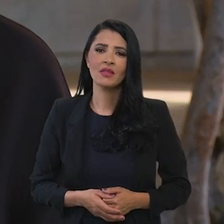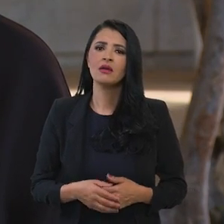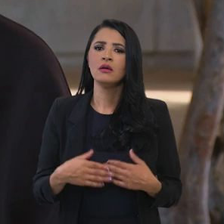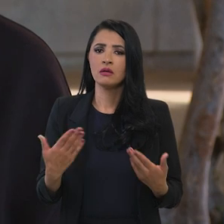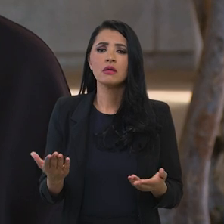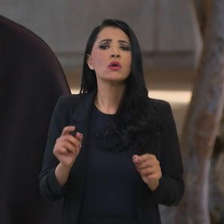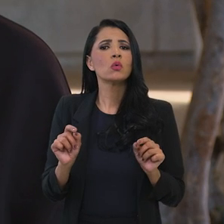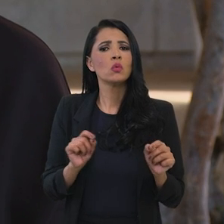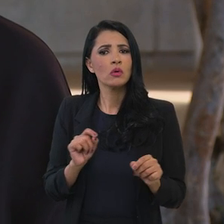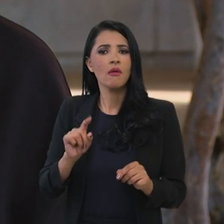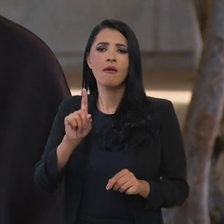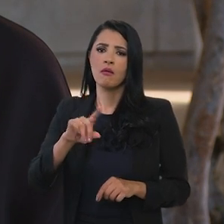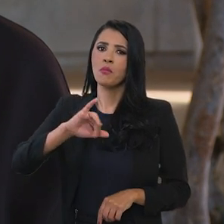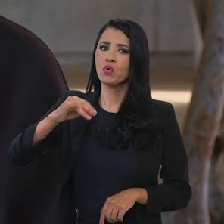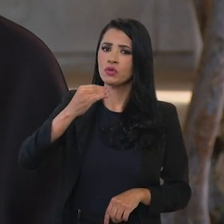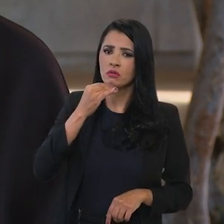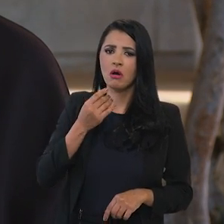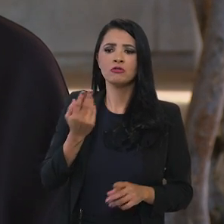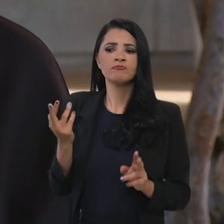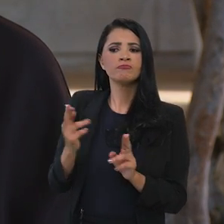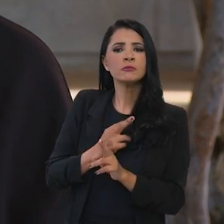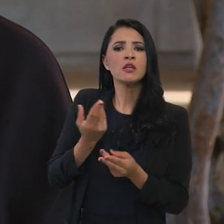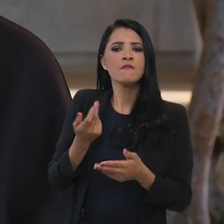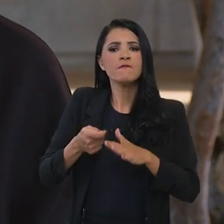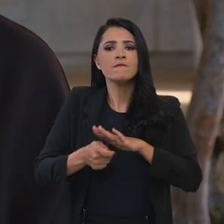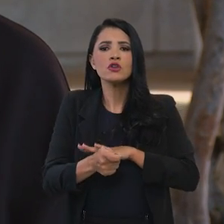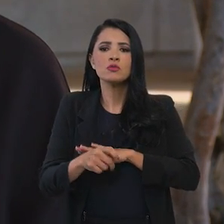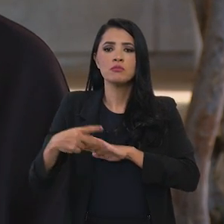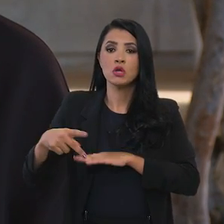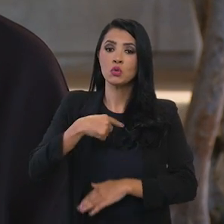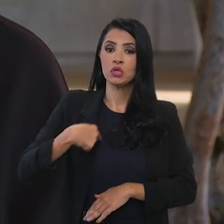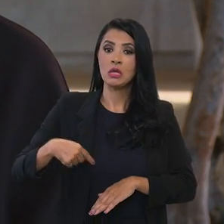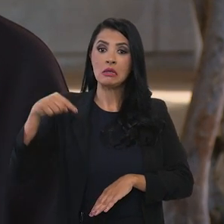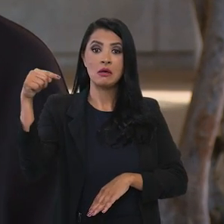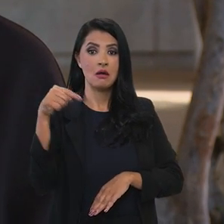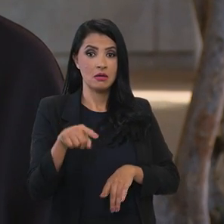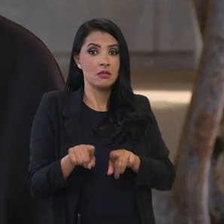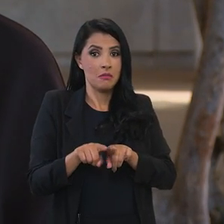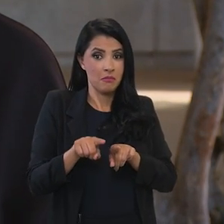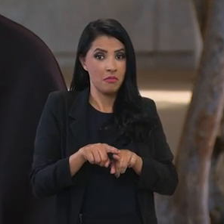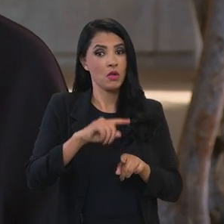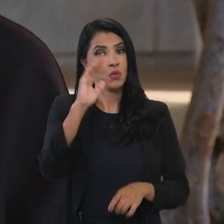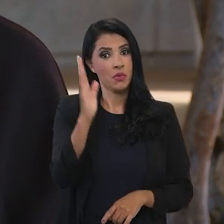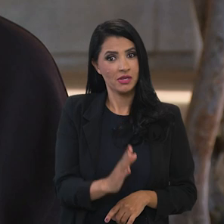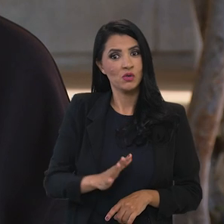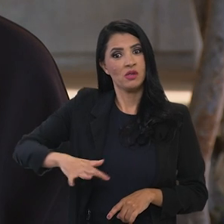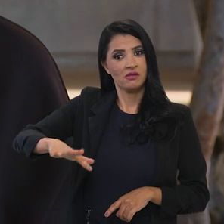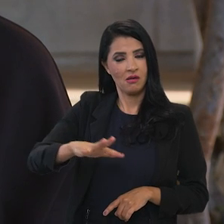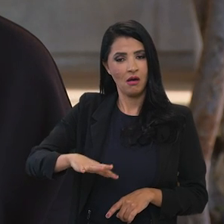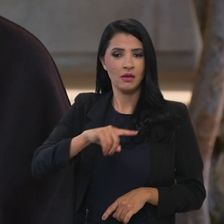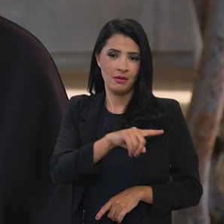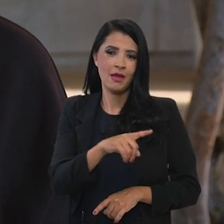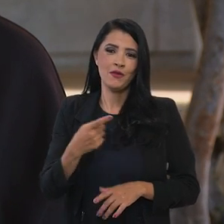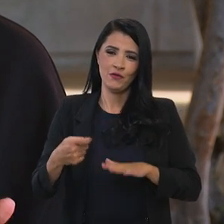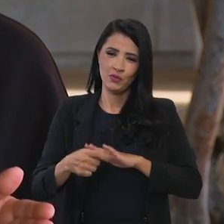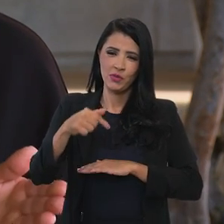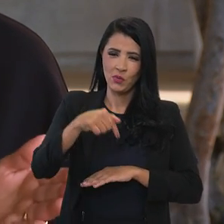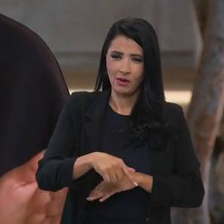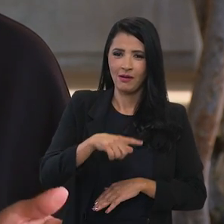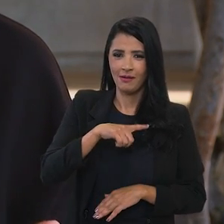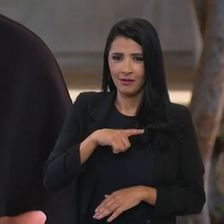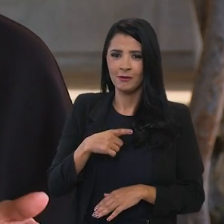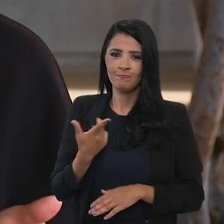e aí há uma oportunidade relacionada a investimentos chineses no Brasil nesta área investimentos chineses no Brasil de maneira geral